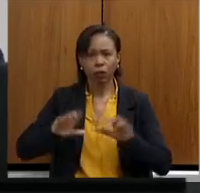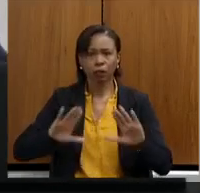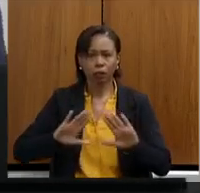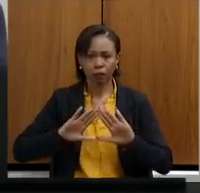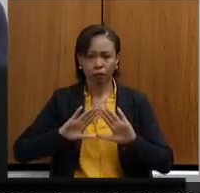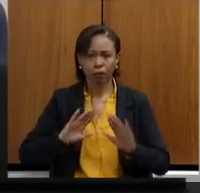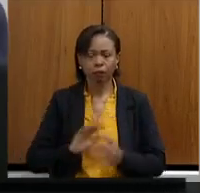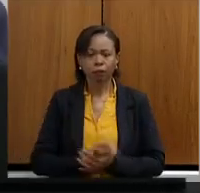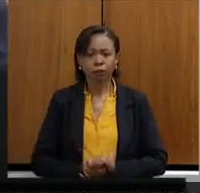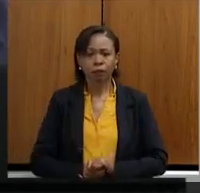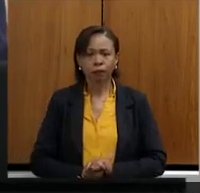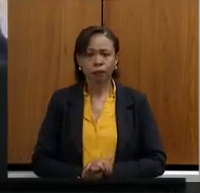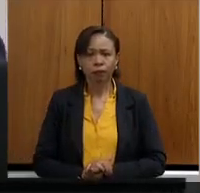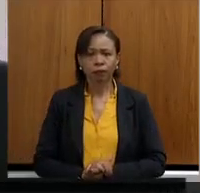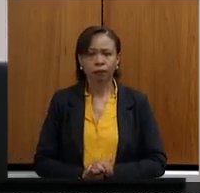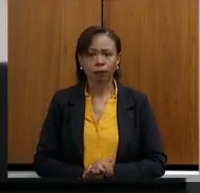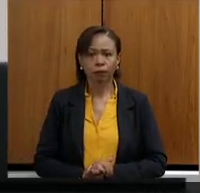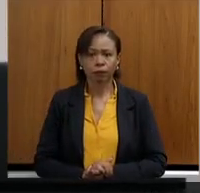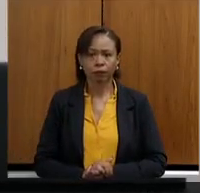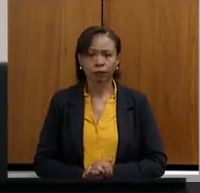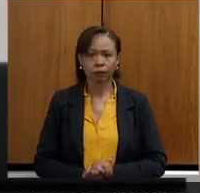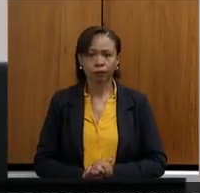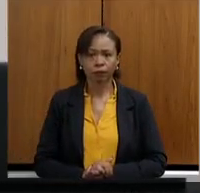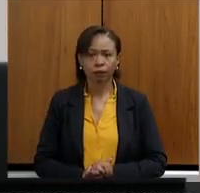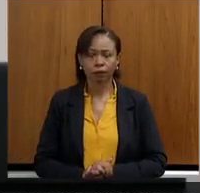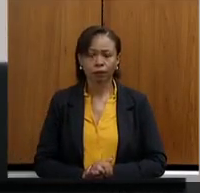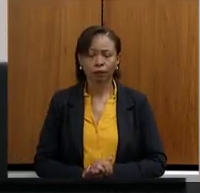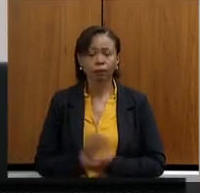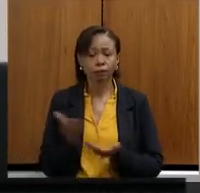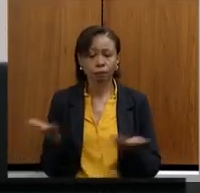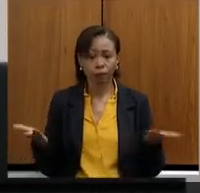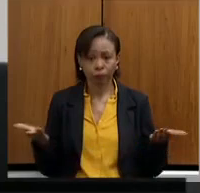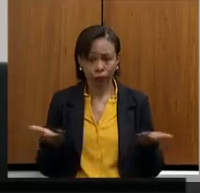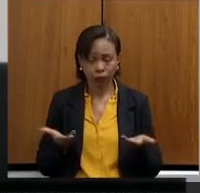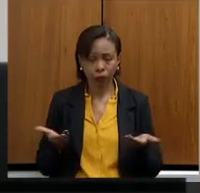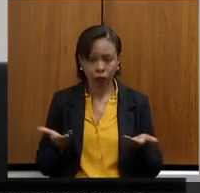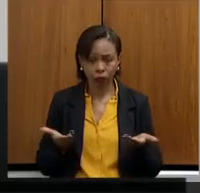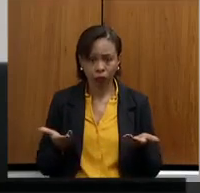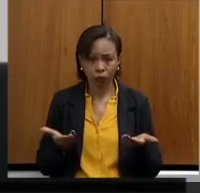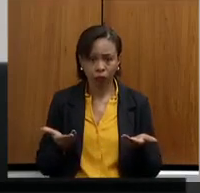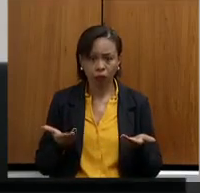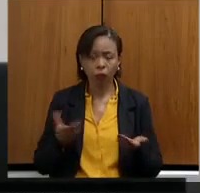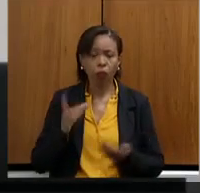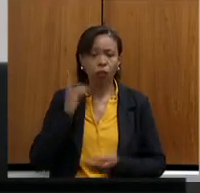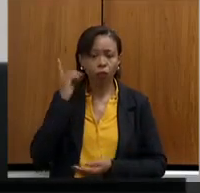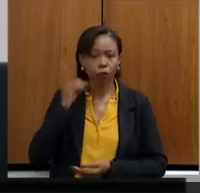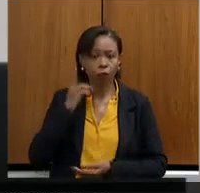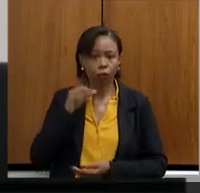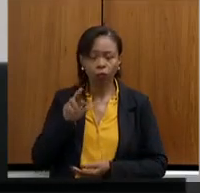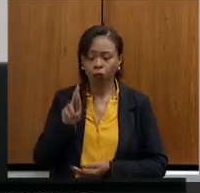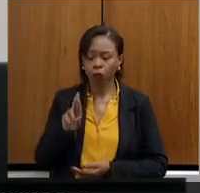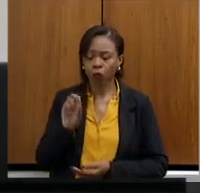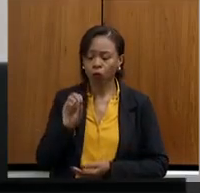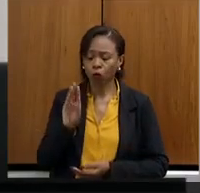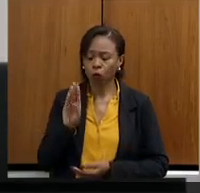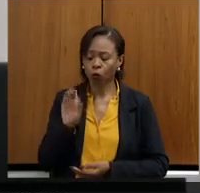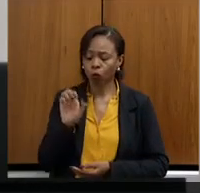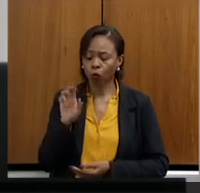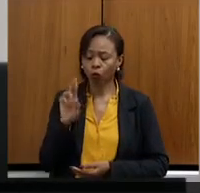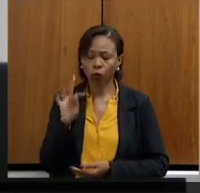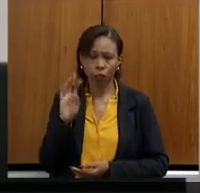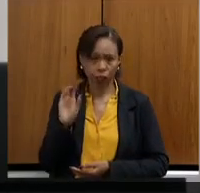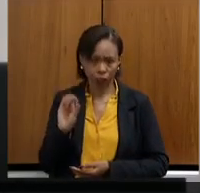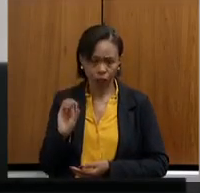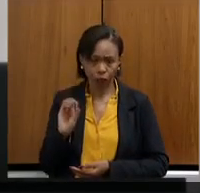Legislativa. E eu quero passar a palavra agora ao nosso colega deputado Roberto Andrade, que terá seu tempo